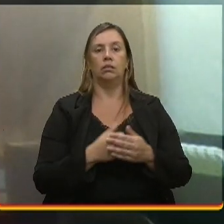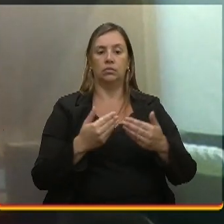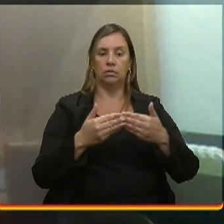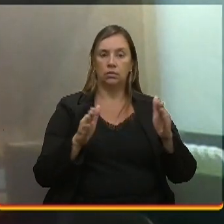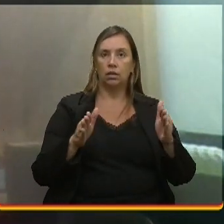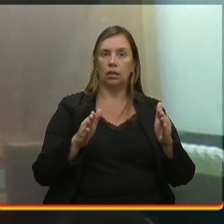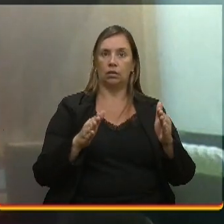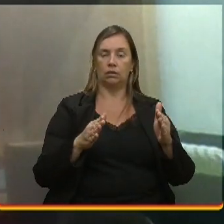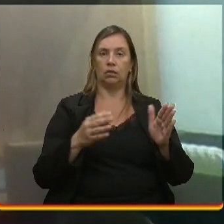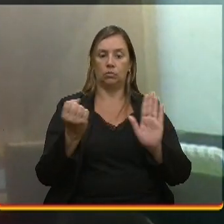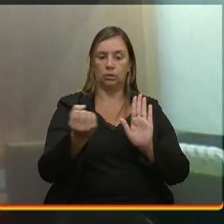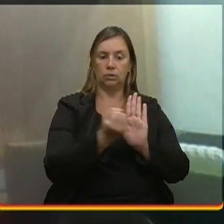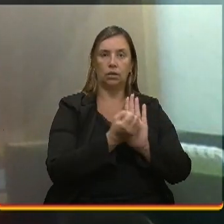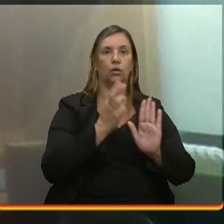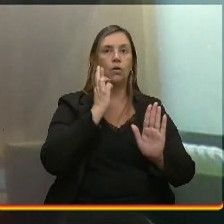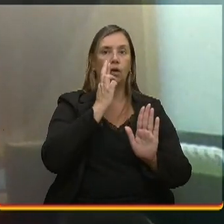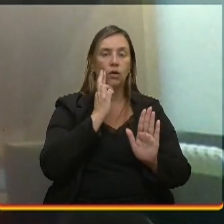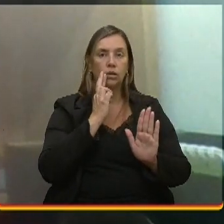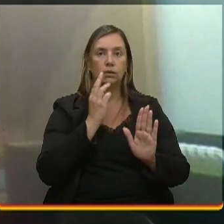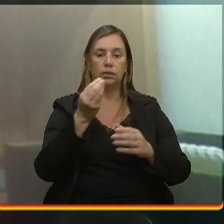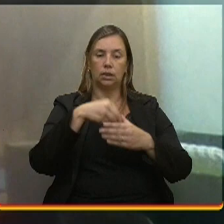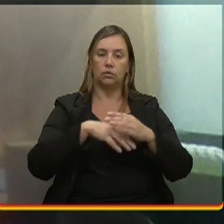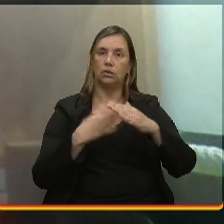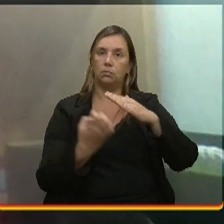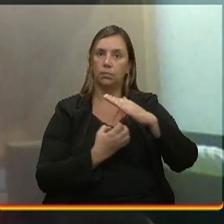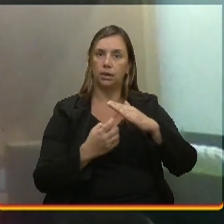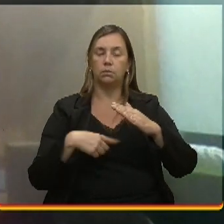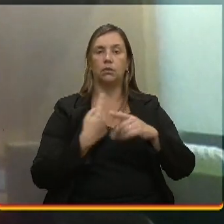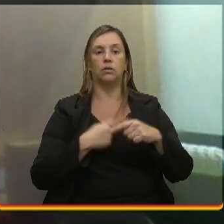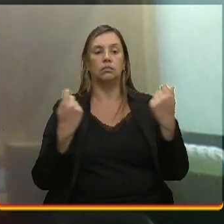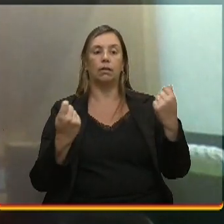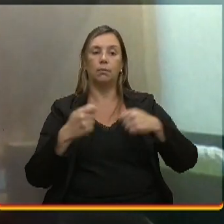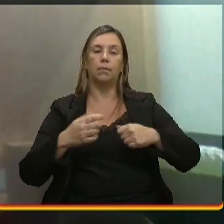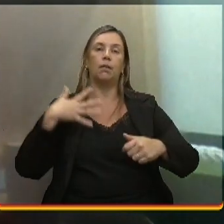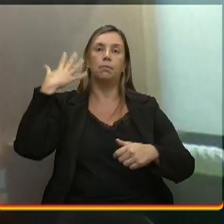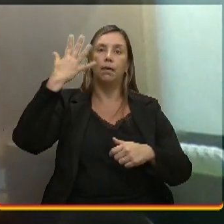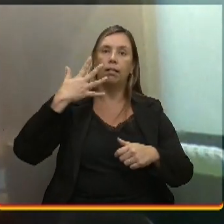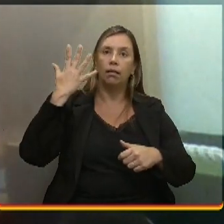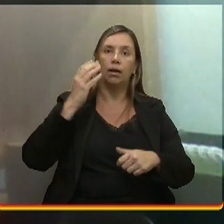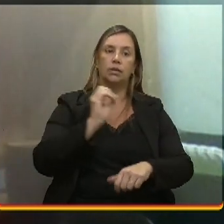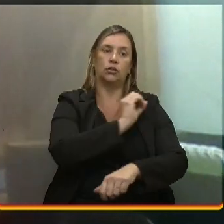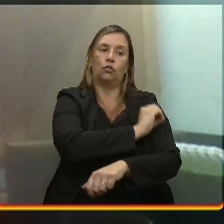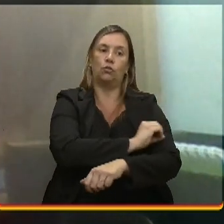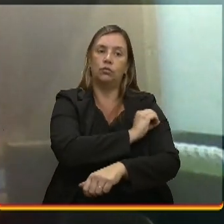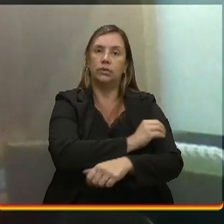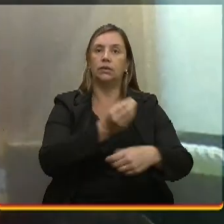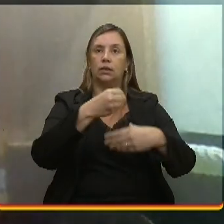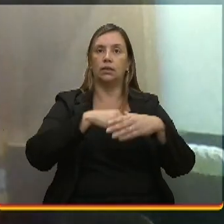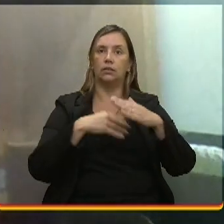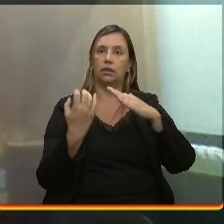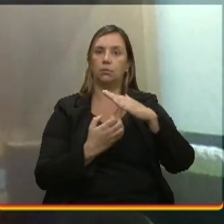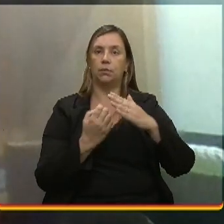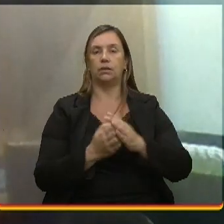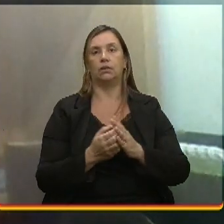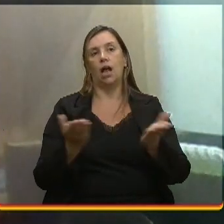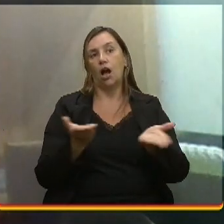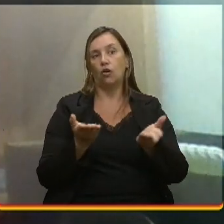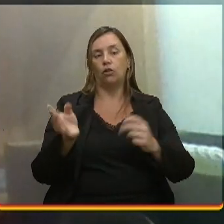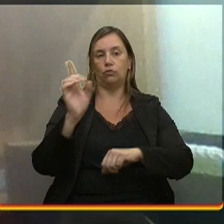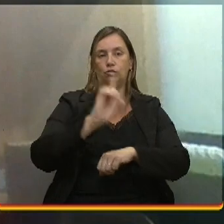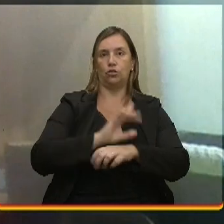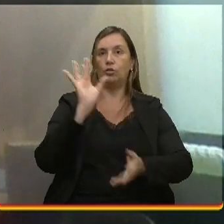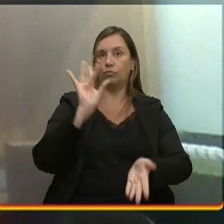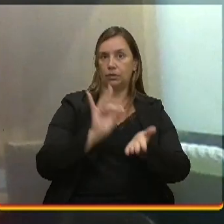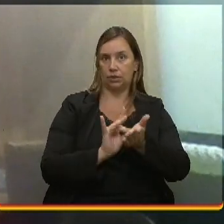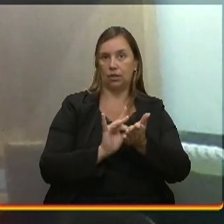mantenedores, né, para a gente poder fazer palestras e oficinas dentro das empresas, como agora o Dia Internacional da Mulher, a gente, e a Aline